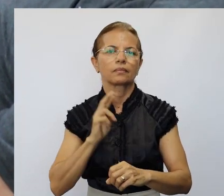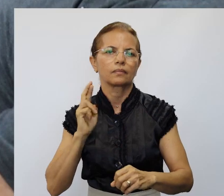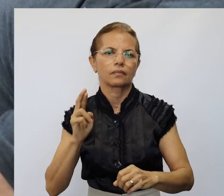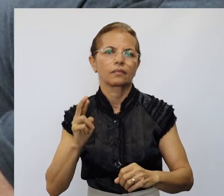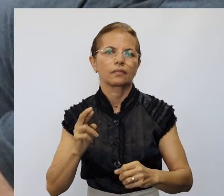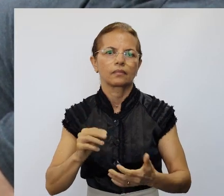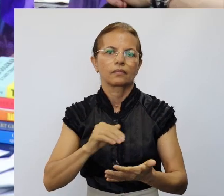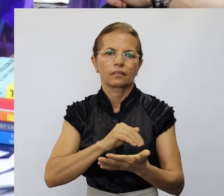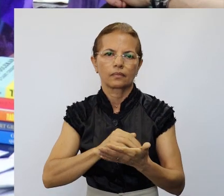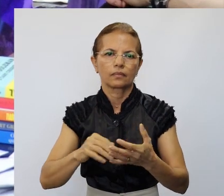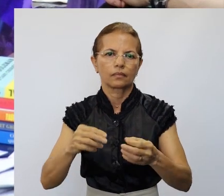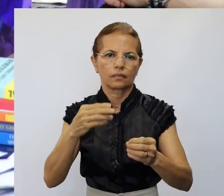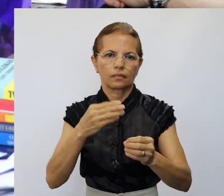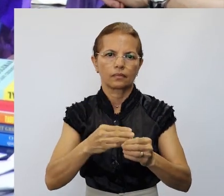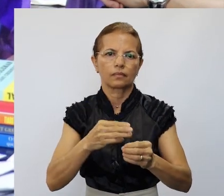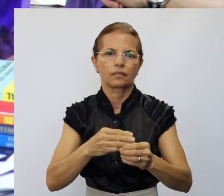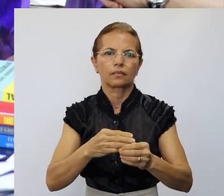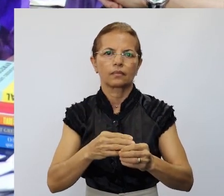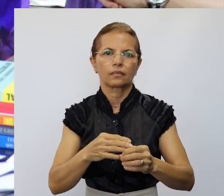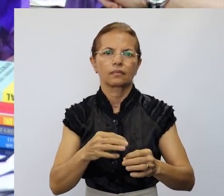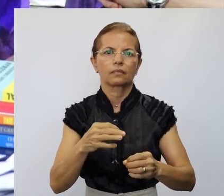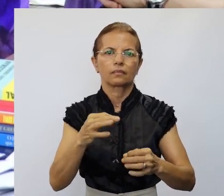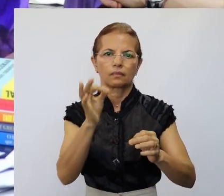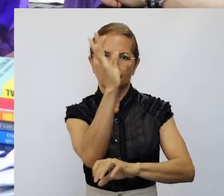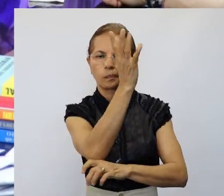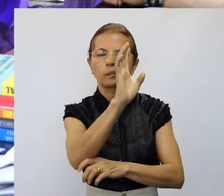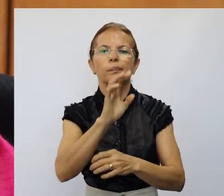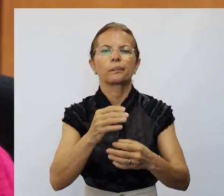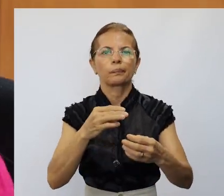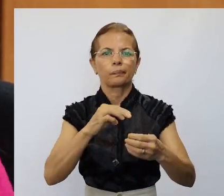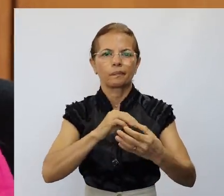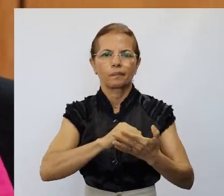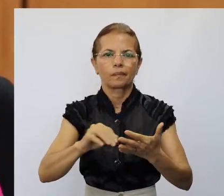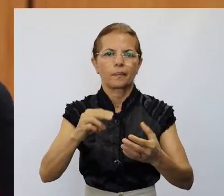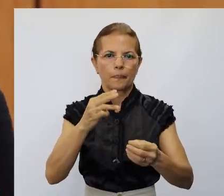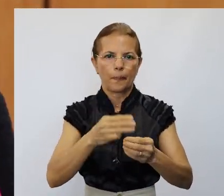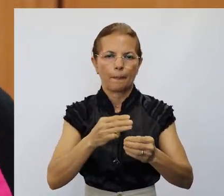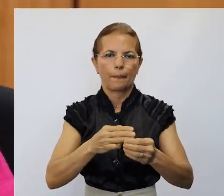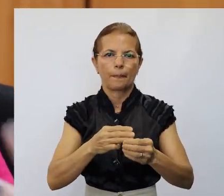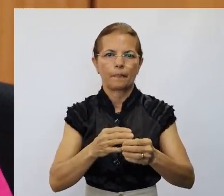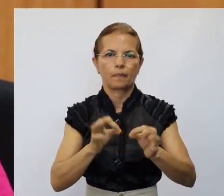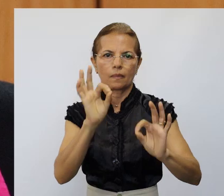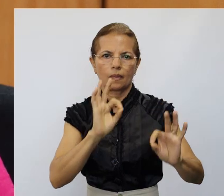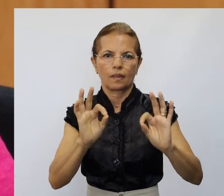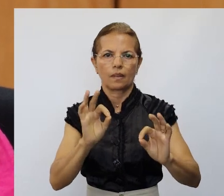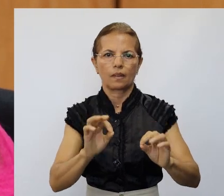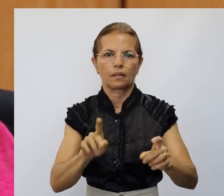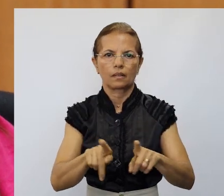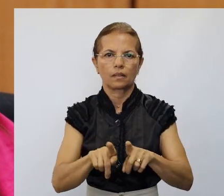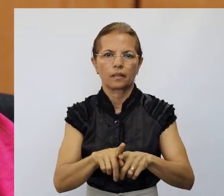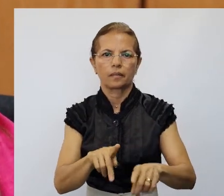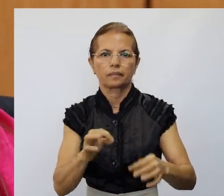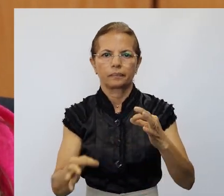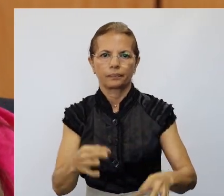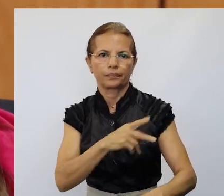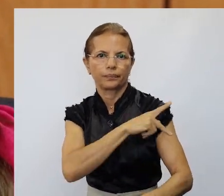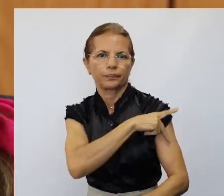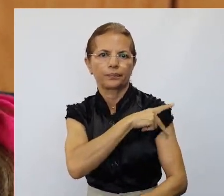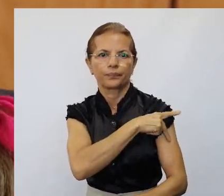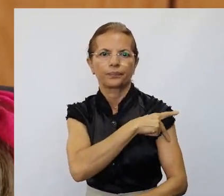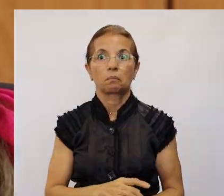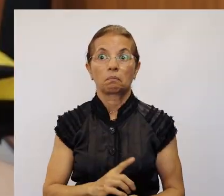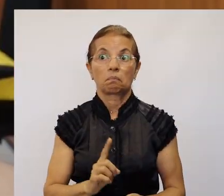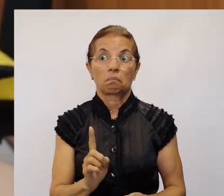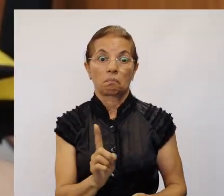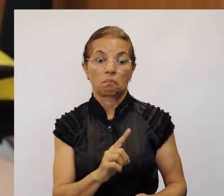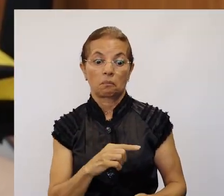da reunião os representantes da Secretaria Municipal do Meio Ambiente, da Secretaria Municipal de Planejamento e do Tribunal de Justiça do